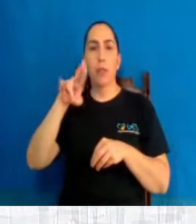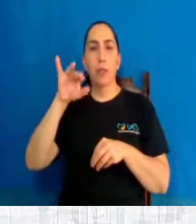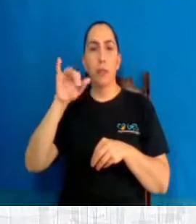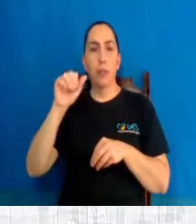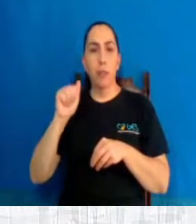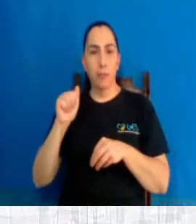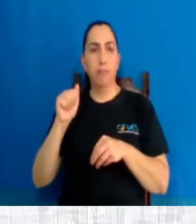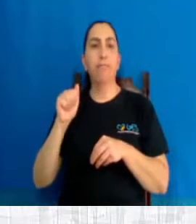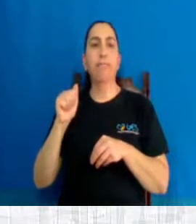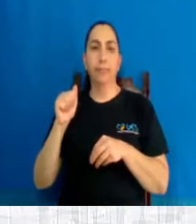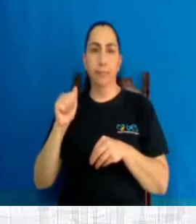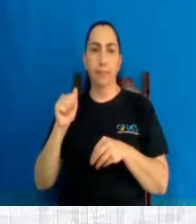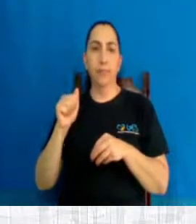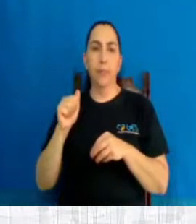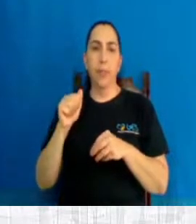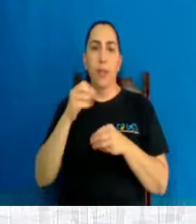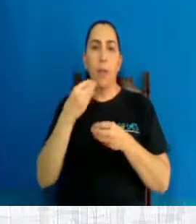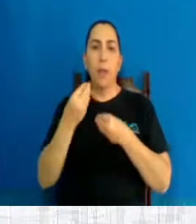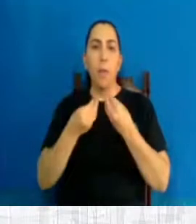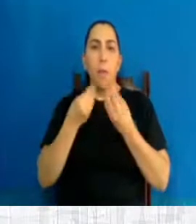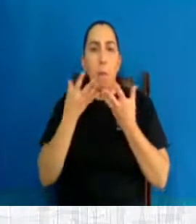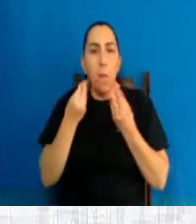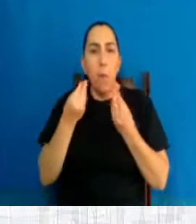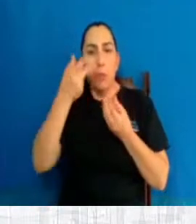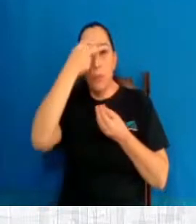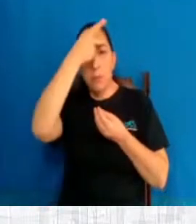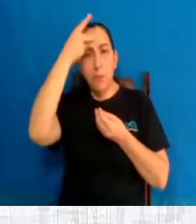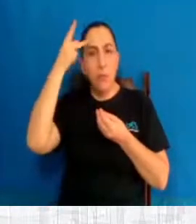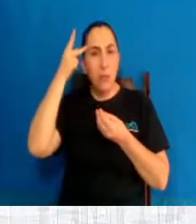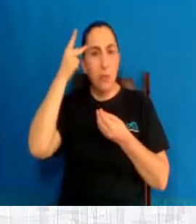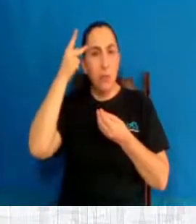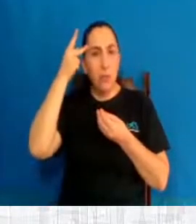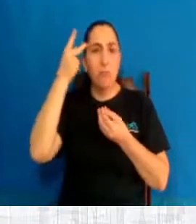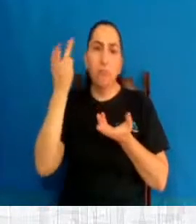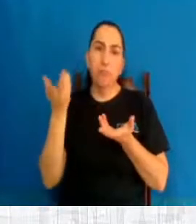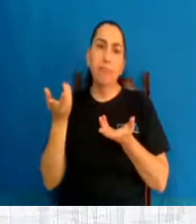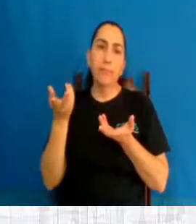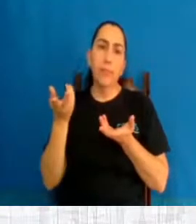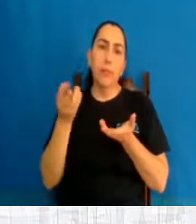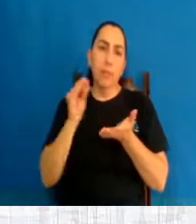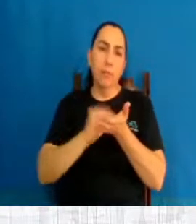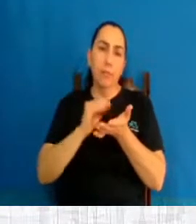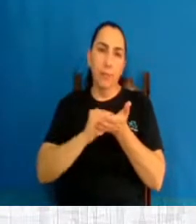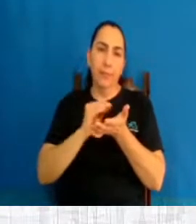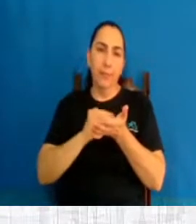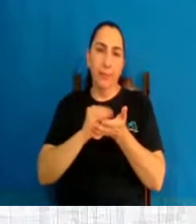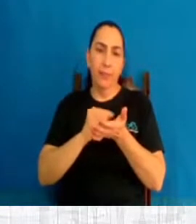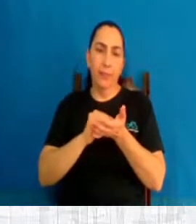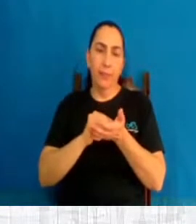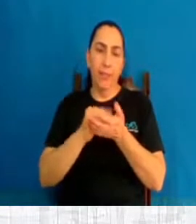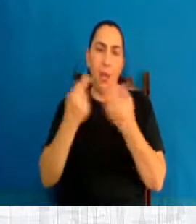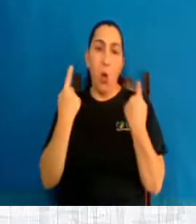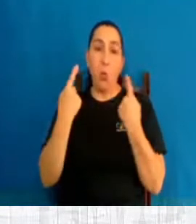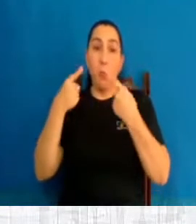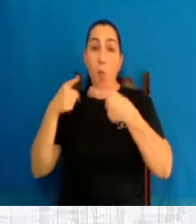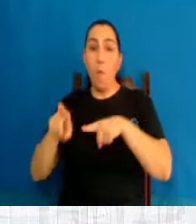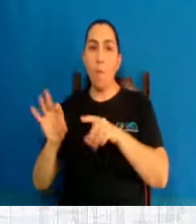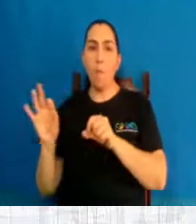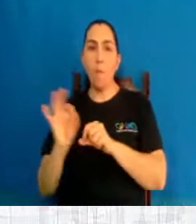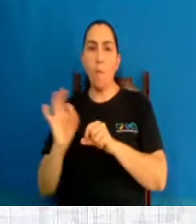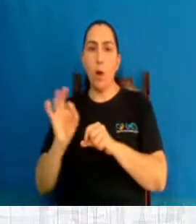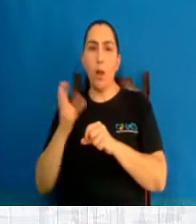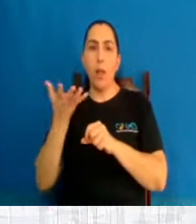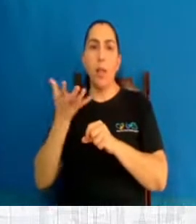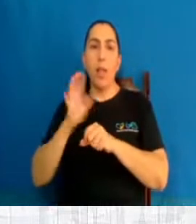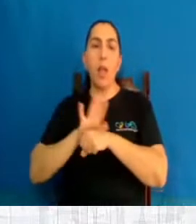for legalizado também. Então, quais seriam as soluções? A gente não quer criticar ninguém. A gente não condena ninguém. A gente quer ajudar as pessoas,